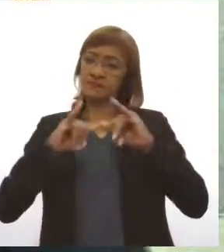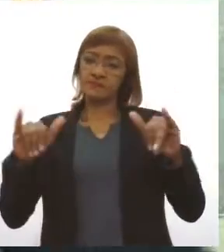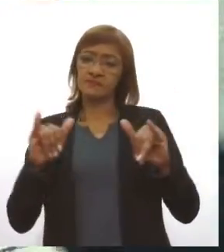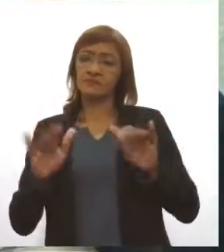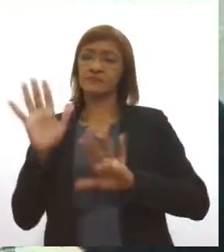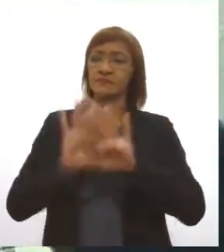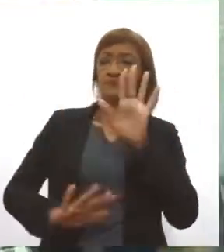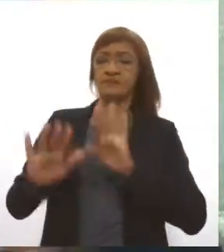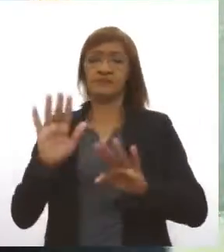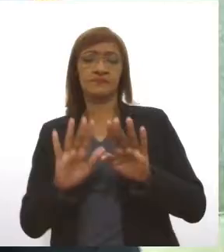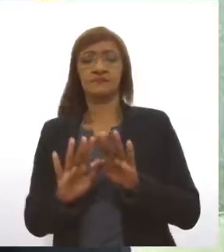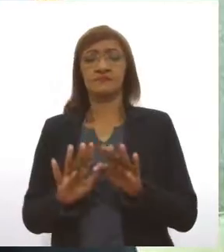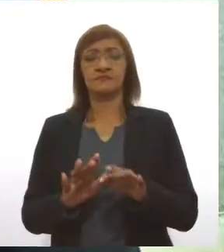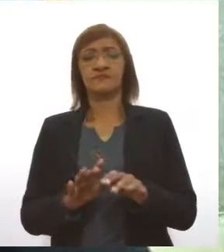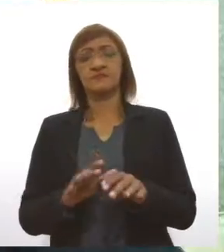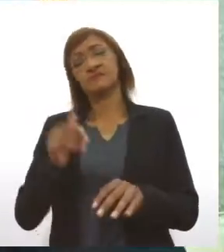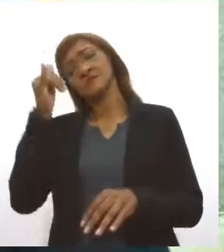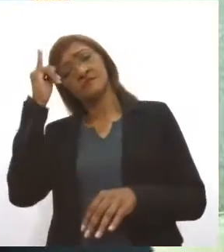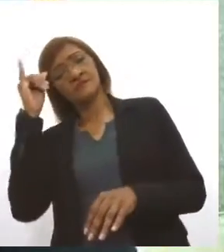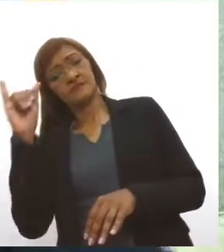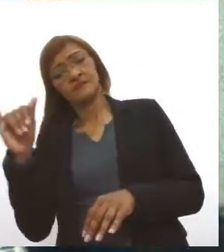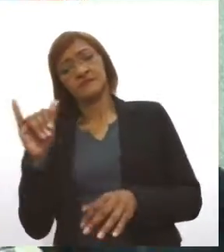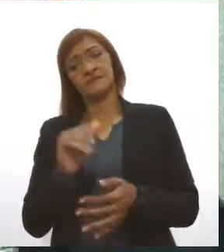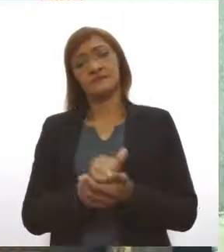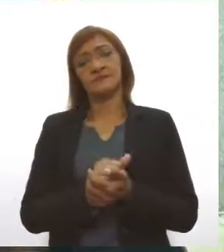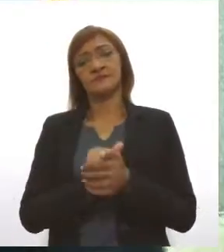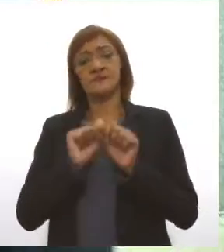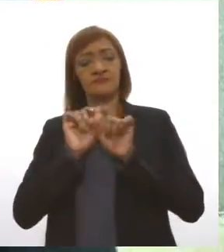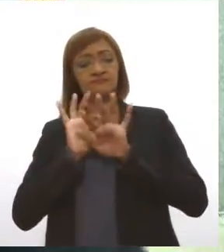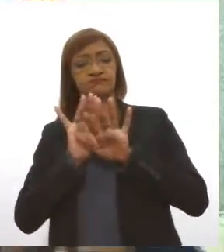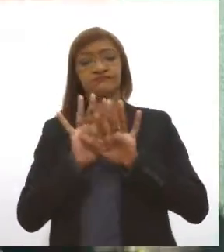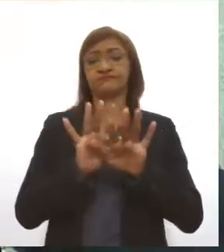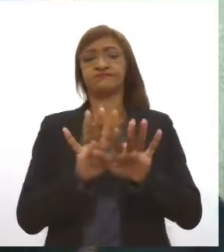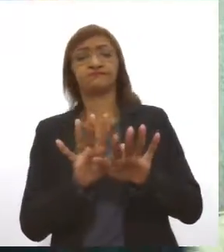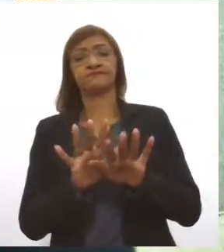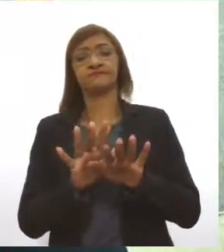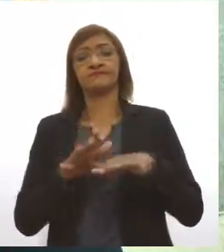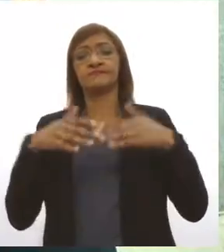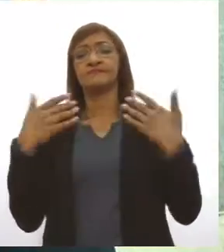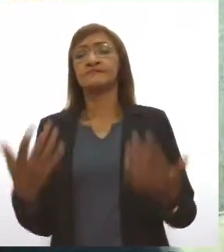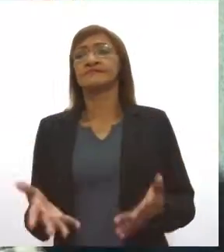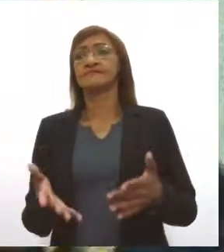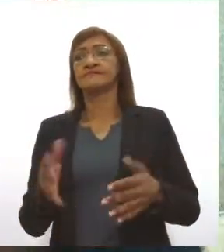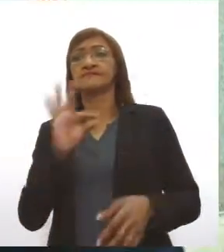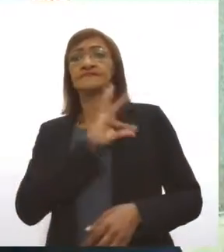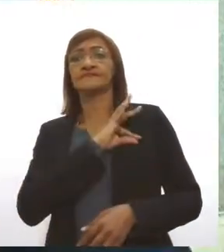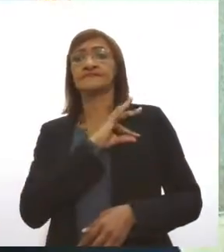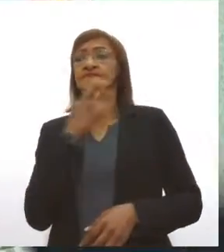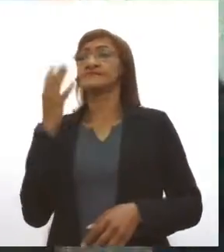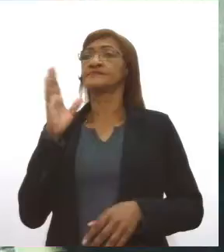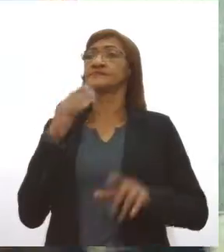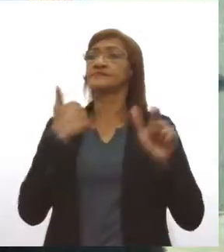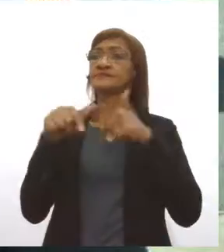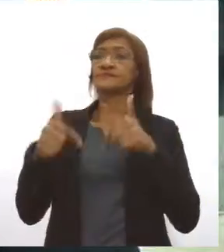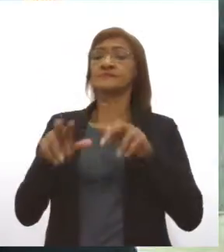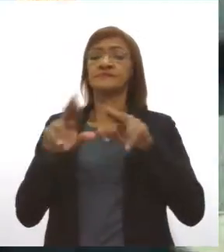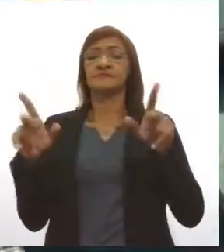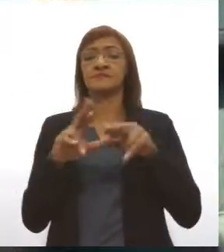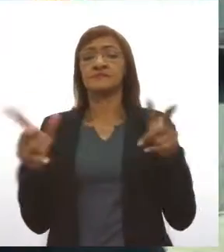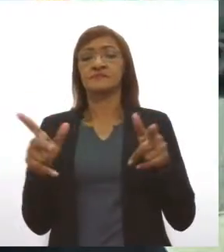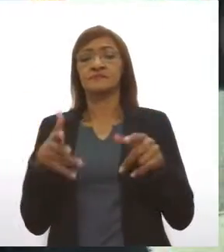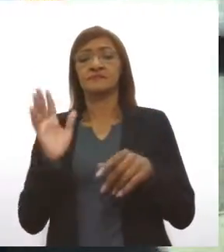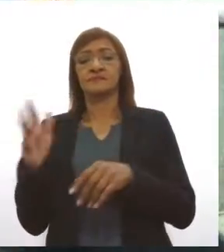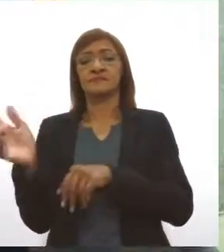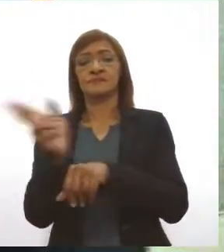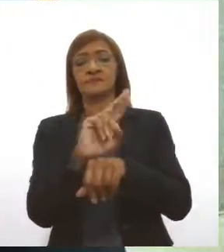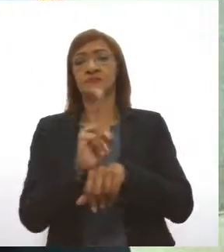desnecessariamente, evite estar aglomerado. Então a Polícia Militar vai trabalhar um pouco diferente esse ano. Além da questão da fiscalização,